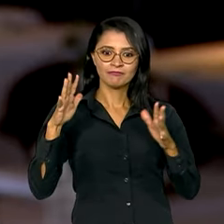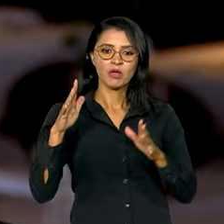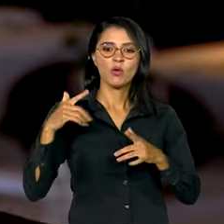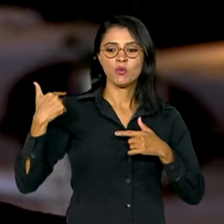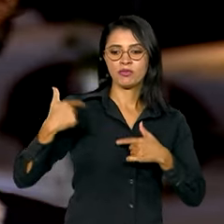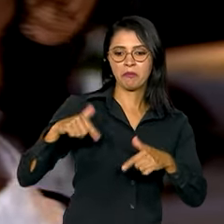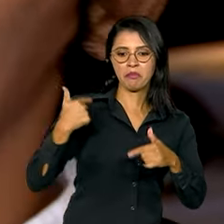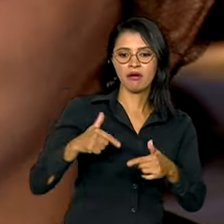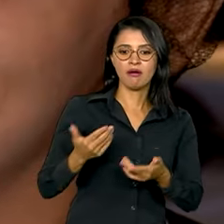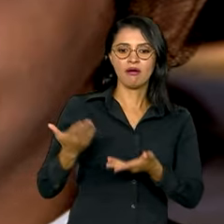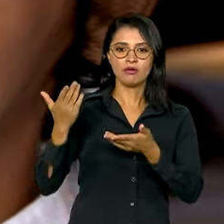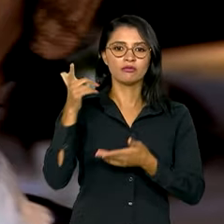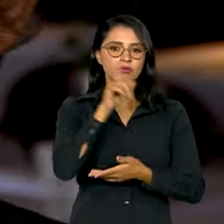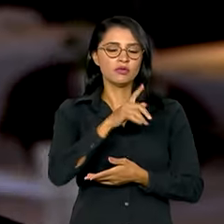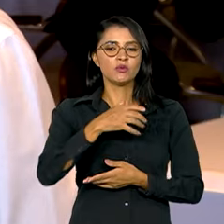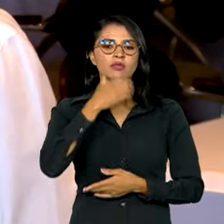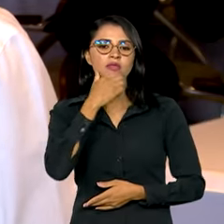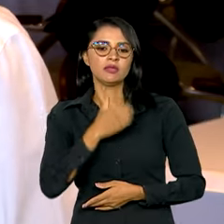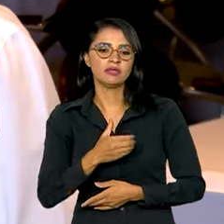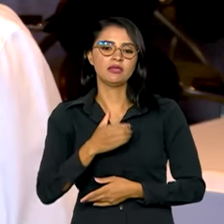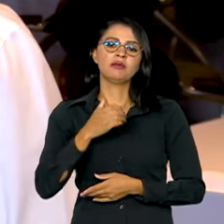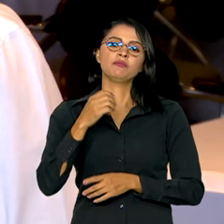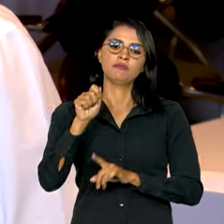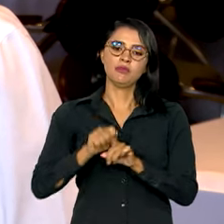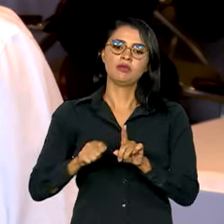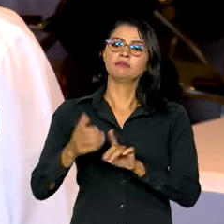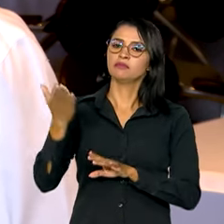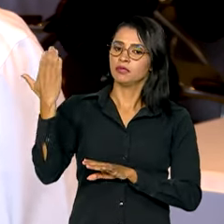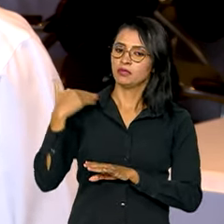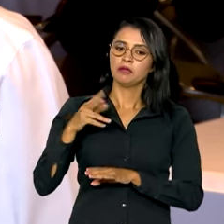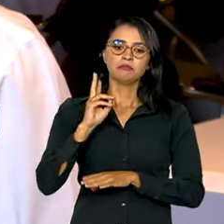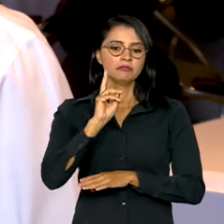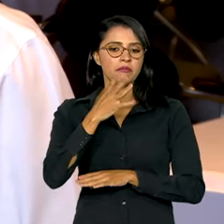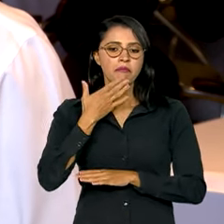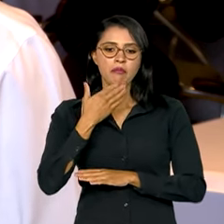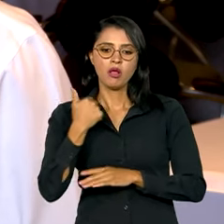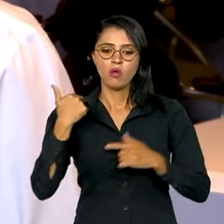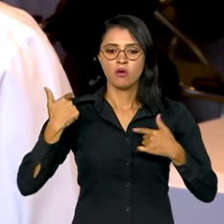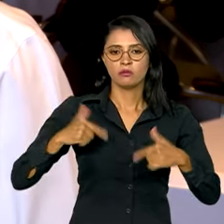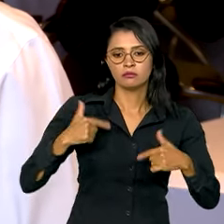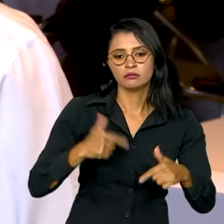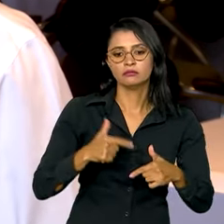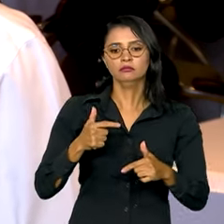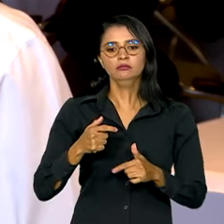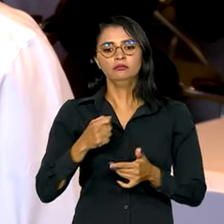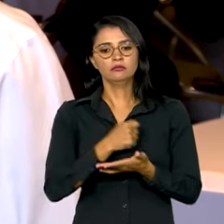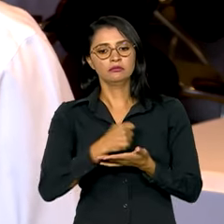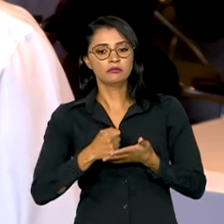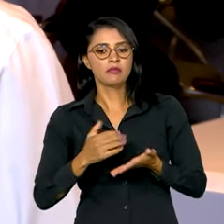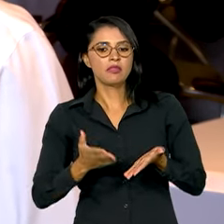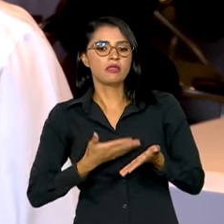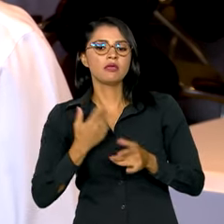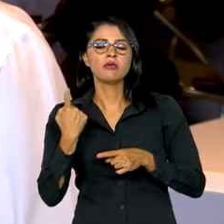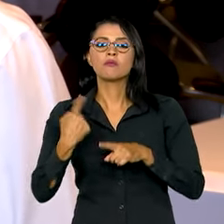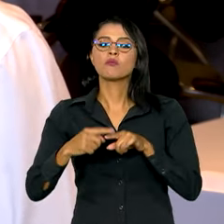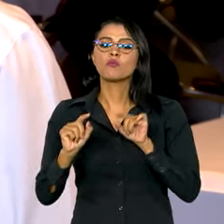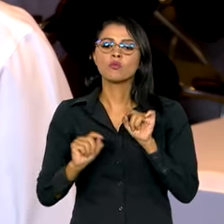emprego conquistado em dezembro passado. Sempre a gente falava que é melhor trabalhar com carteirinha assinada, porque